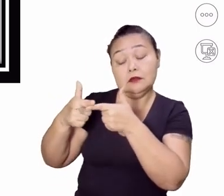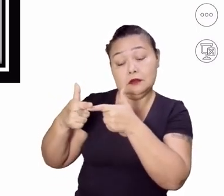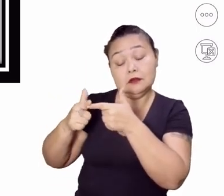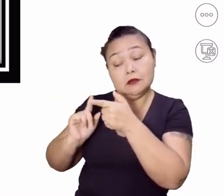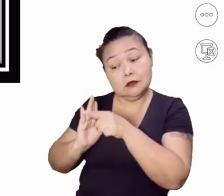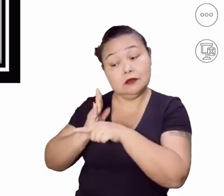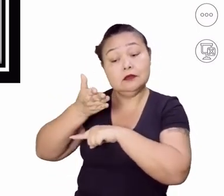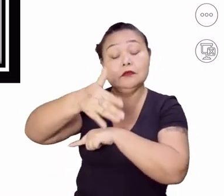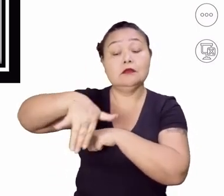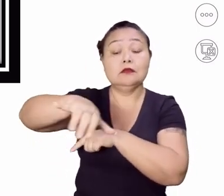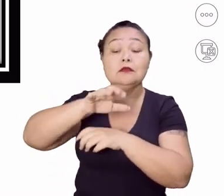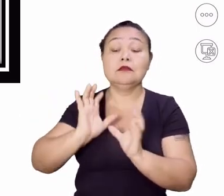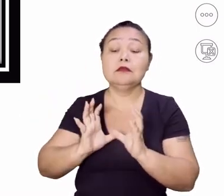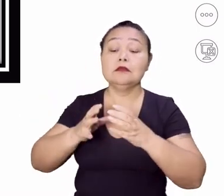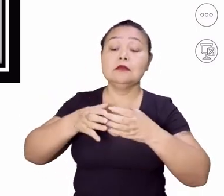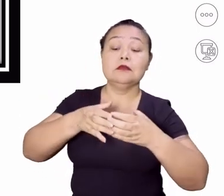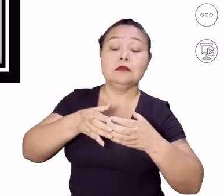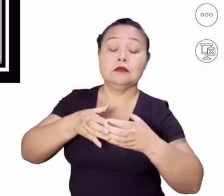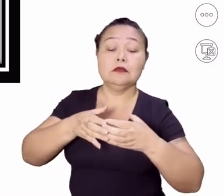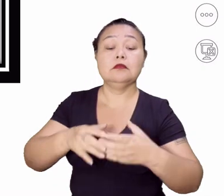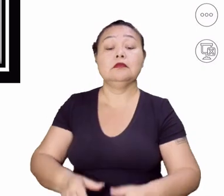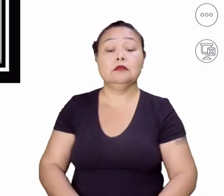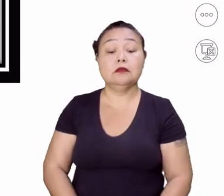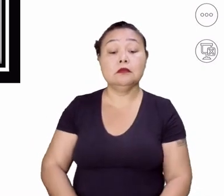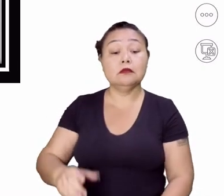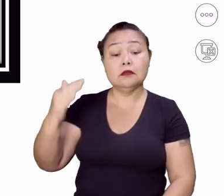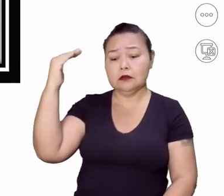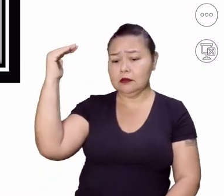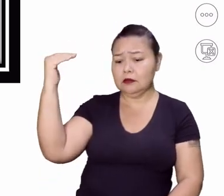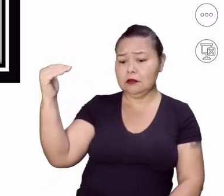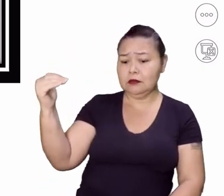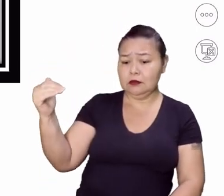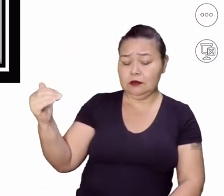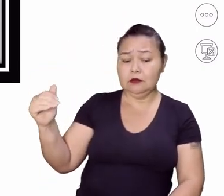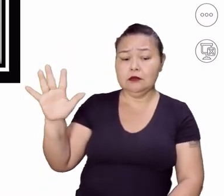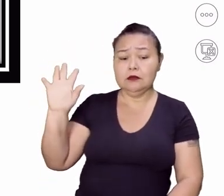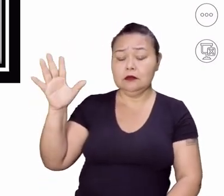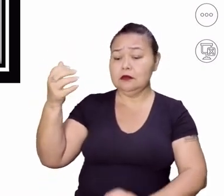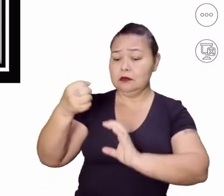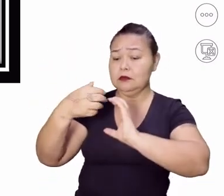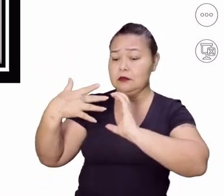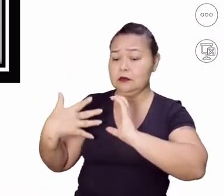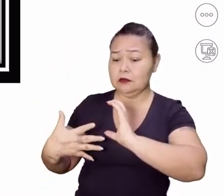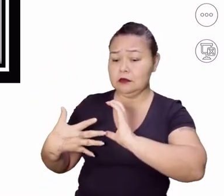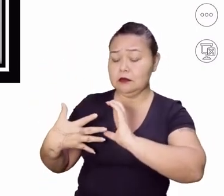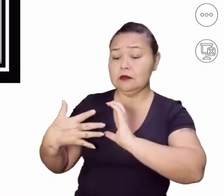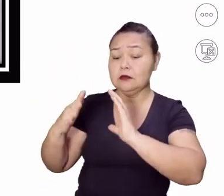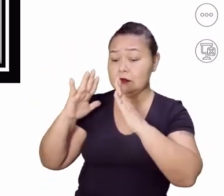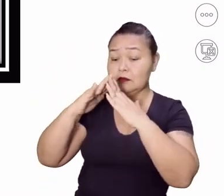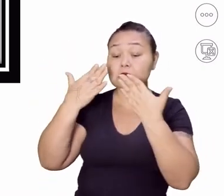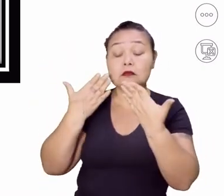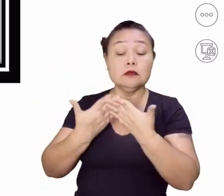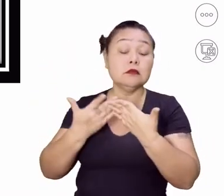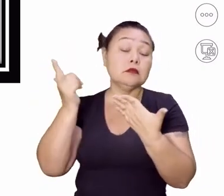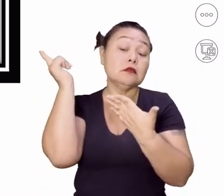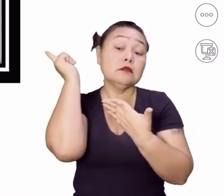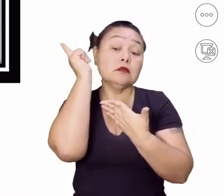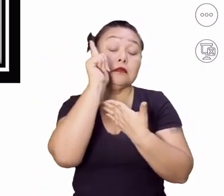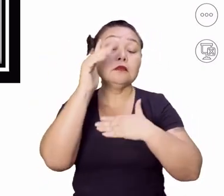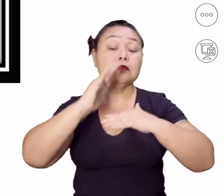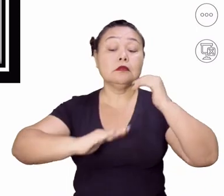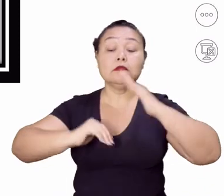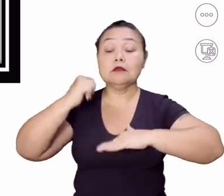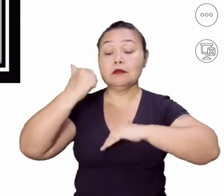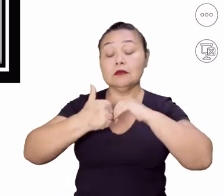em trabalhar em equipe. Olha só, só de ver algumas características na escola, você já consegue ver que